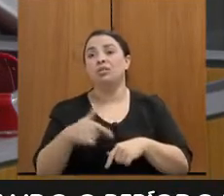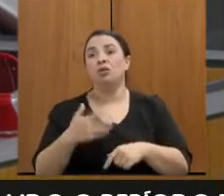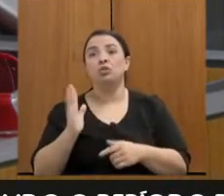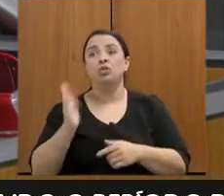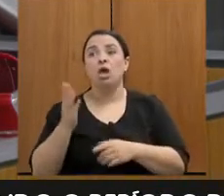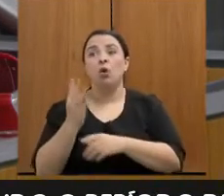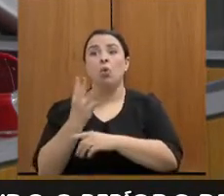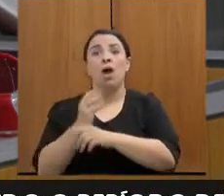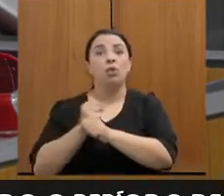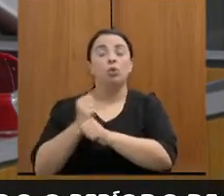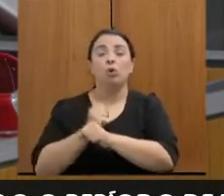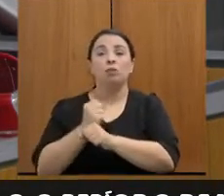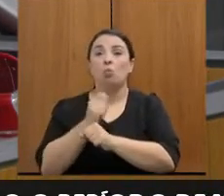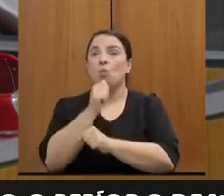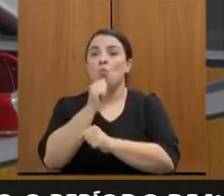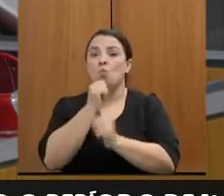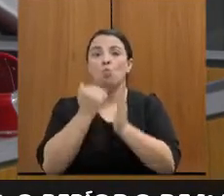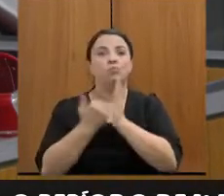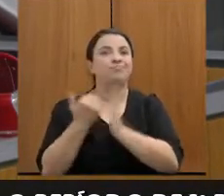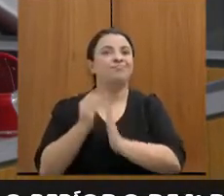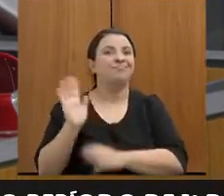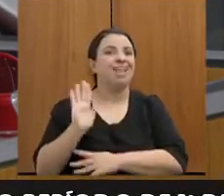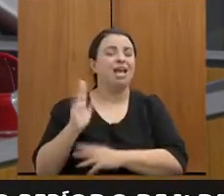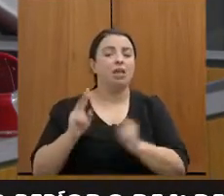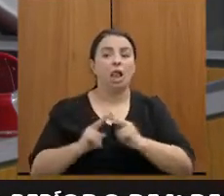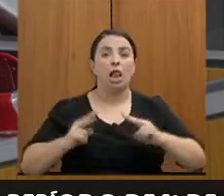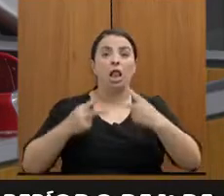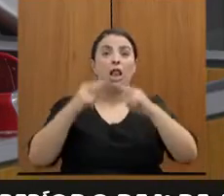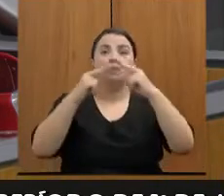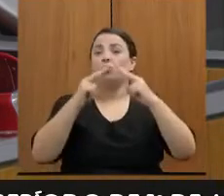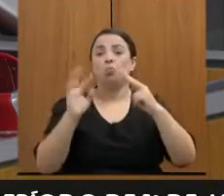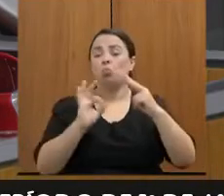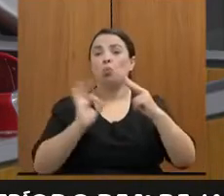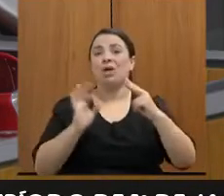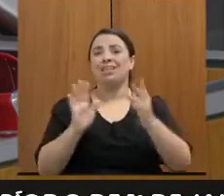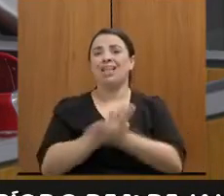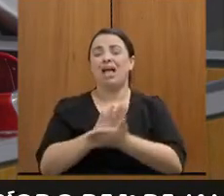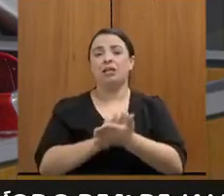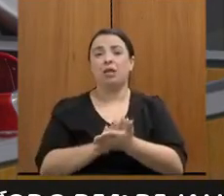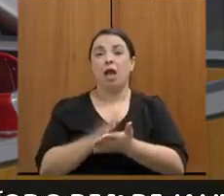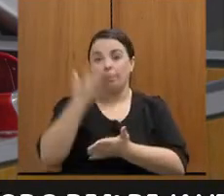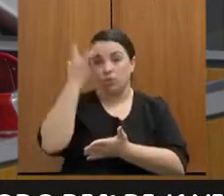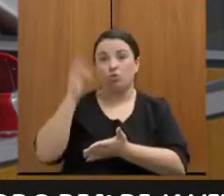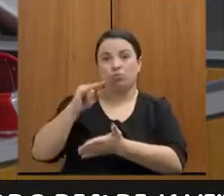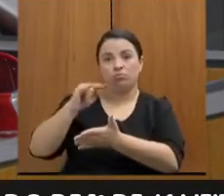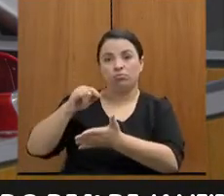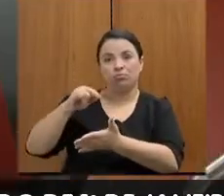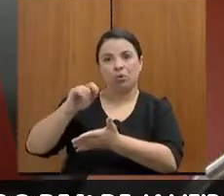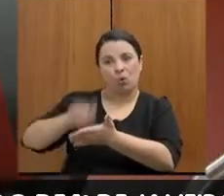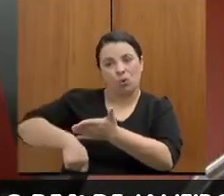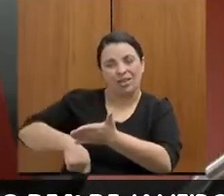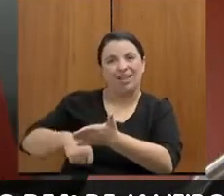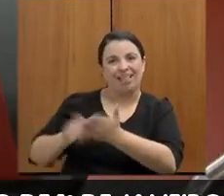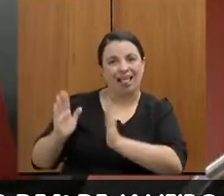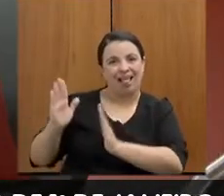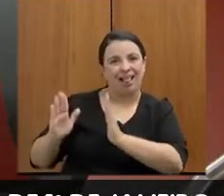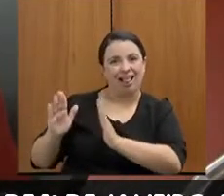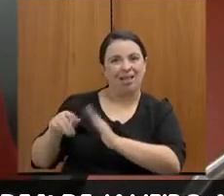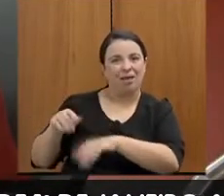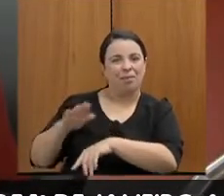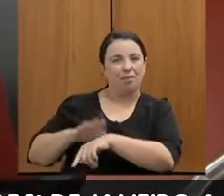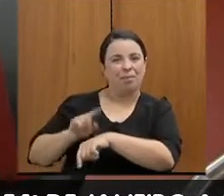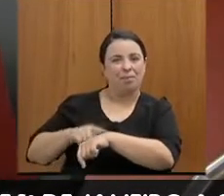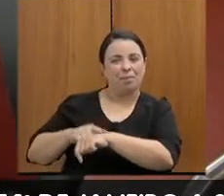todas as políticas de carreira. Eu acabei de falar, um contratado recebe de remuneração bruta 1.916